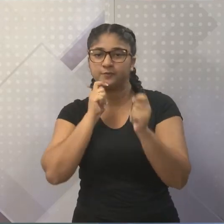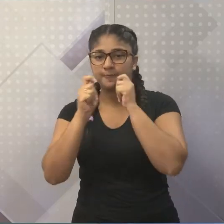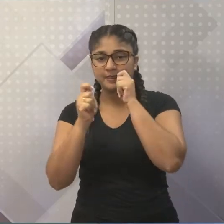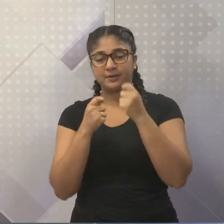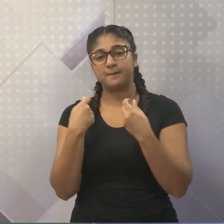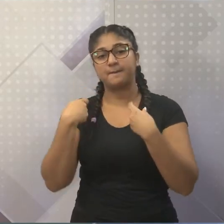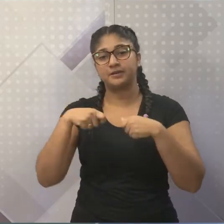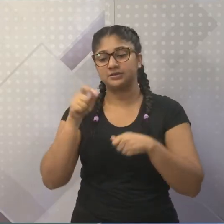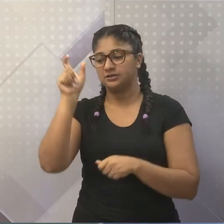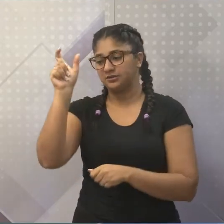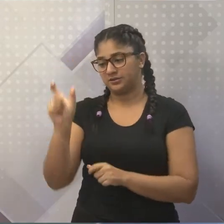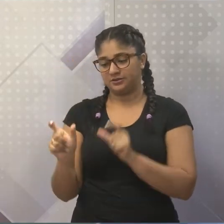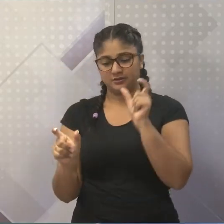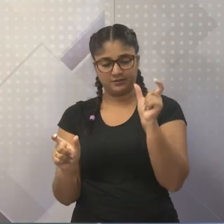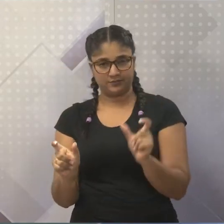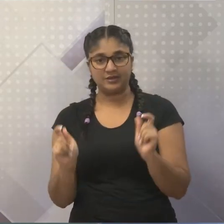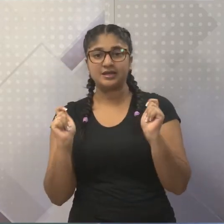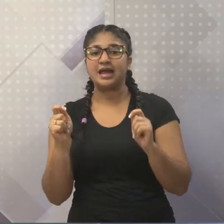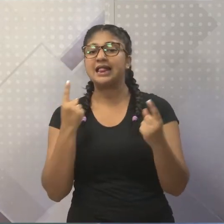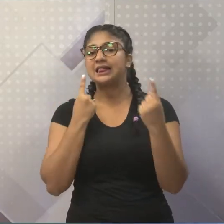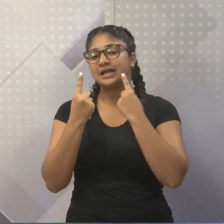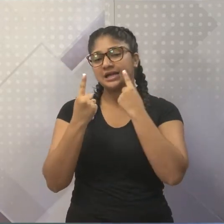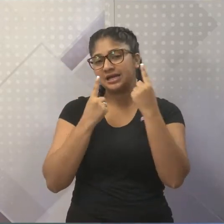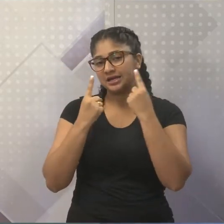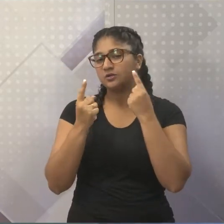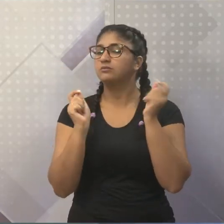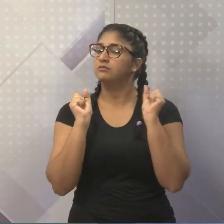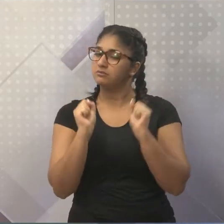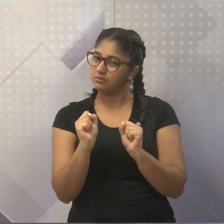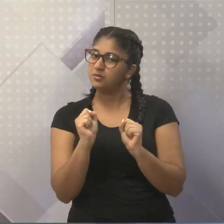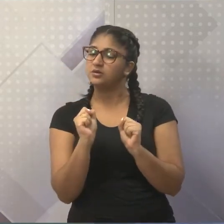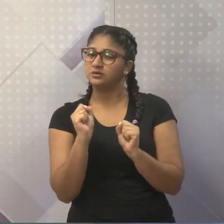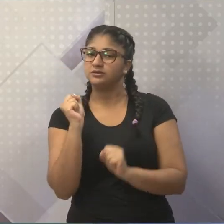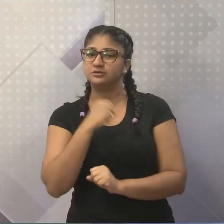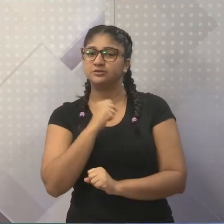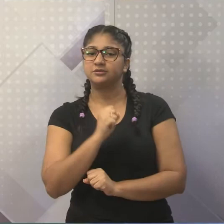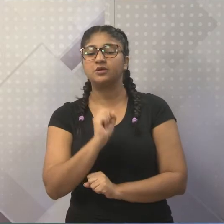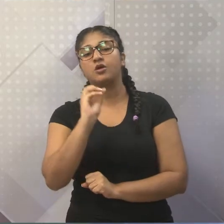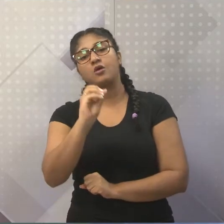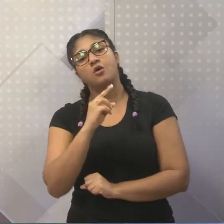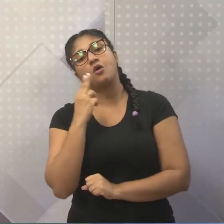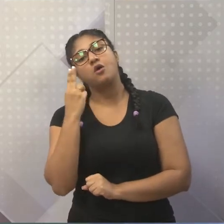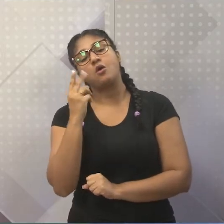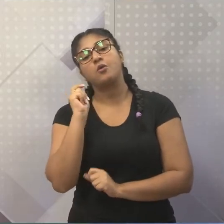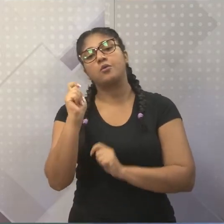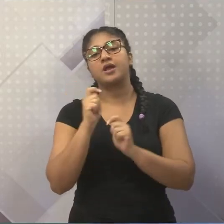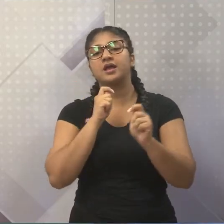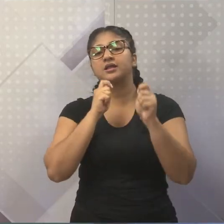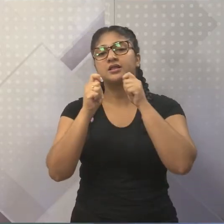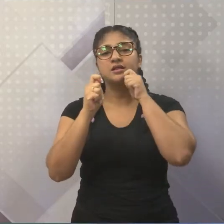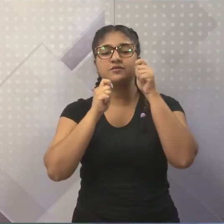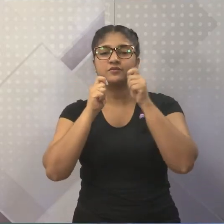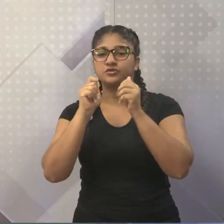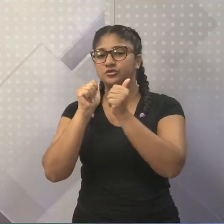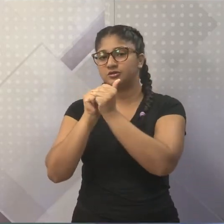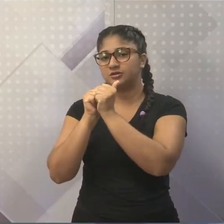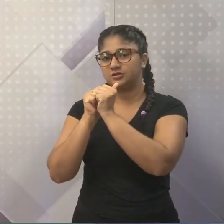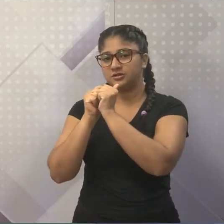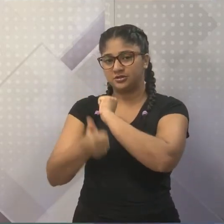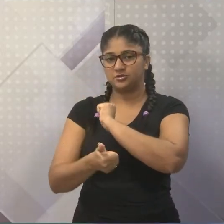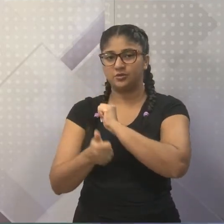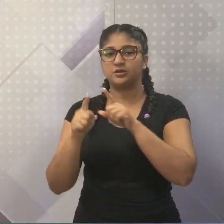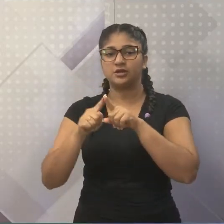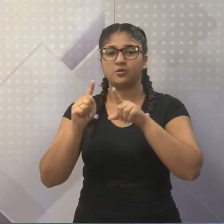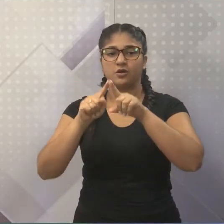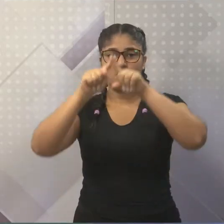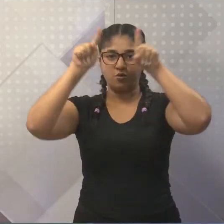entrevistado. Pode ser um diálogo, como nós estamos fazendo assim, como pode ser um... Hoje é entrevista, às vezes esportiva, é montado